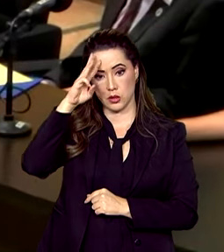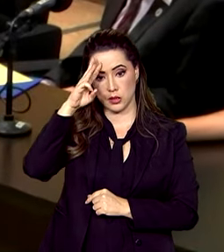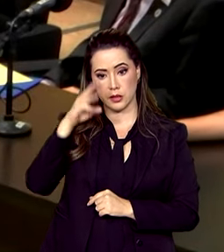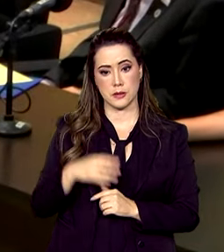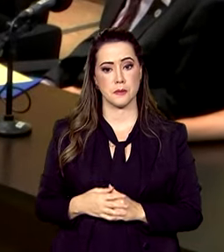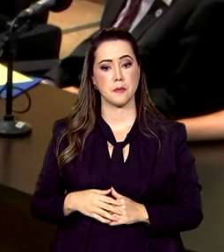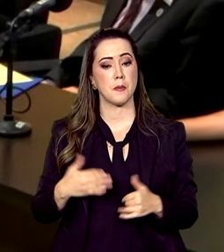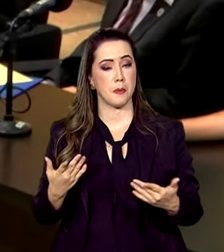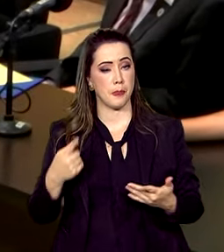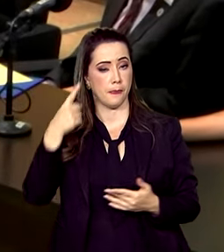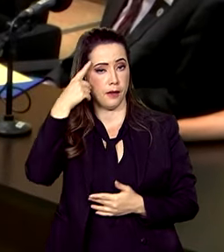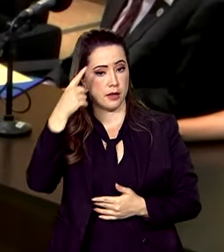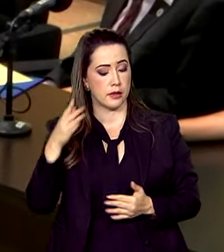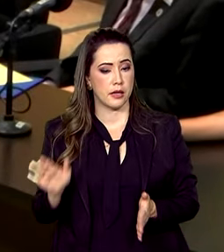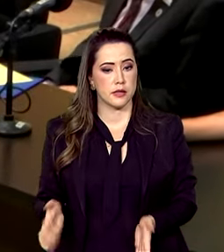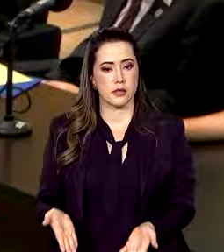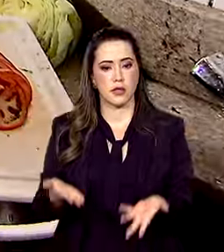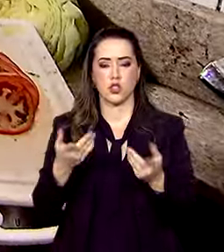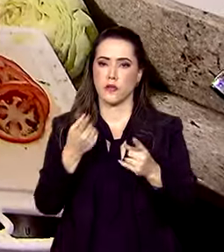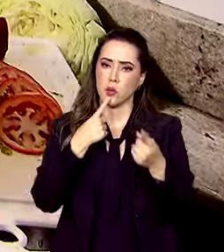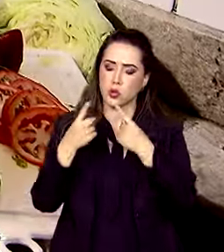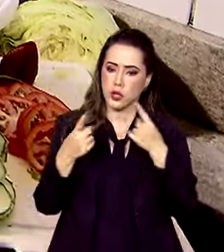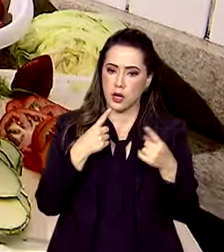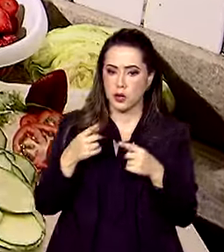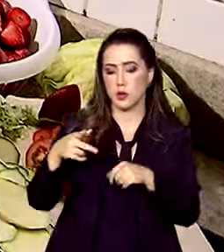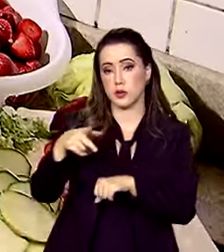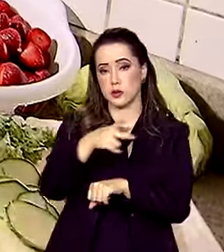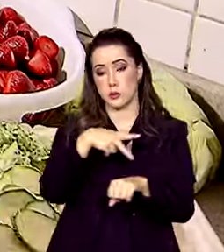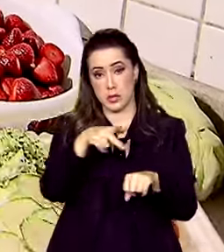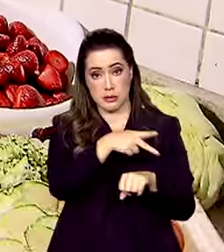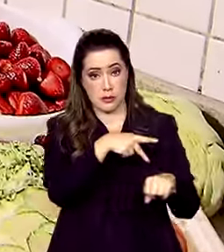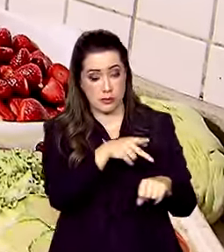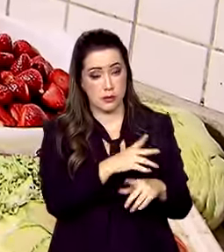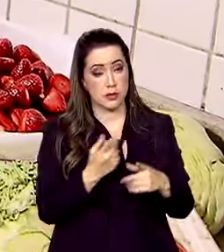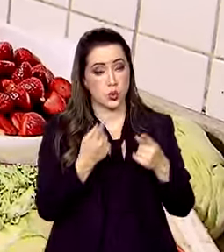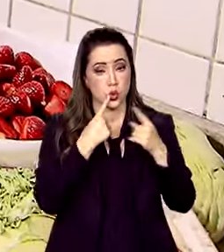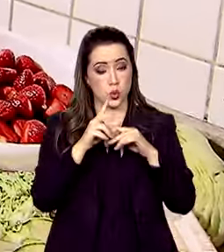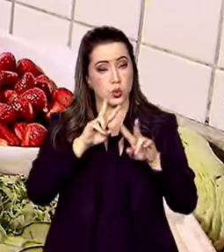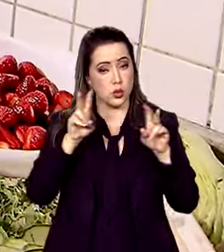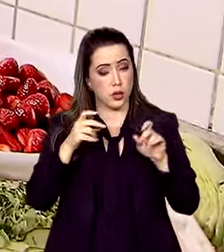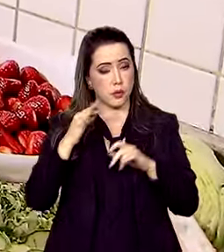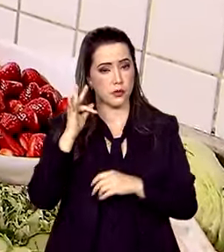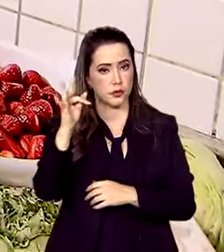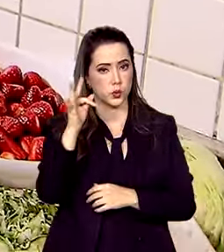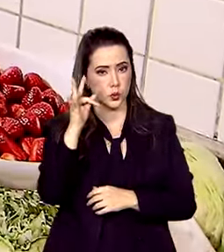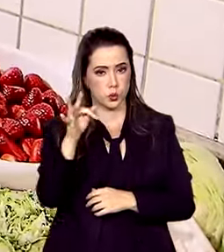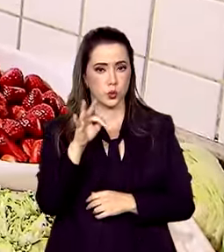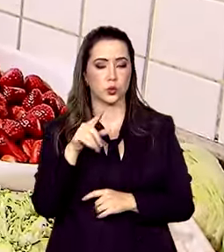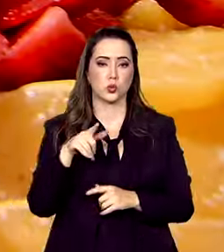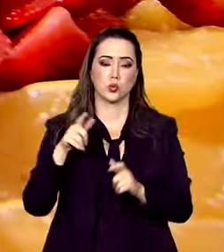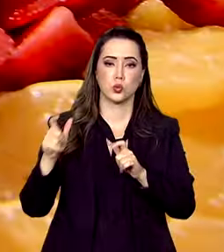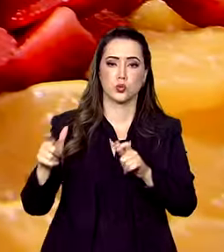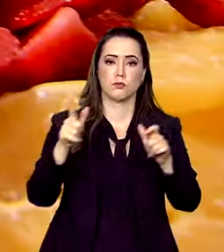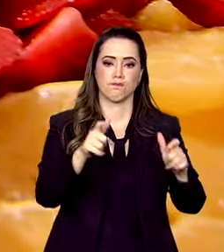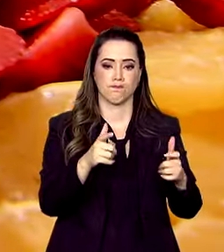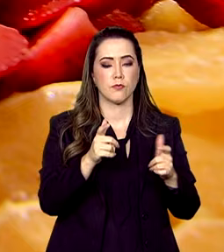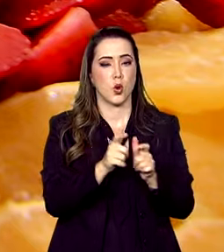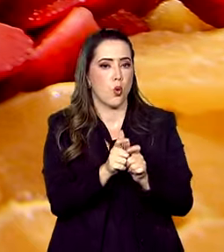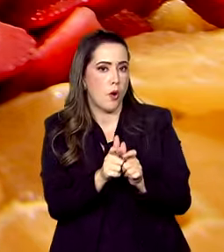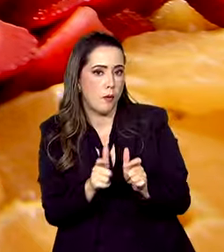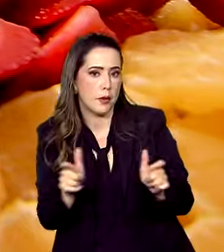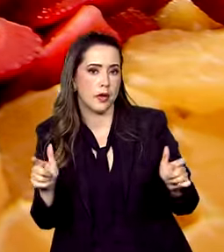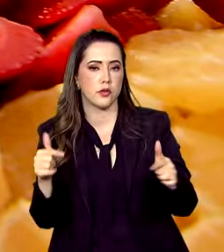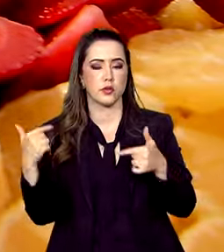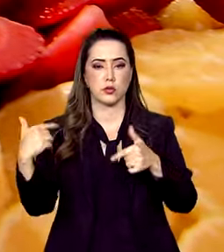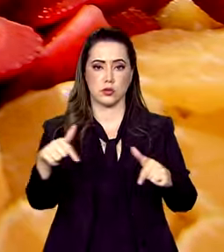-feira. A ideia é incentivar o diálogo entre as nações e debater sobre os próximos passos na região com a ampliação